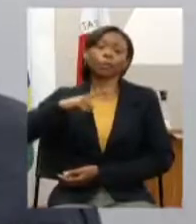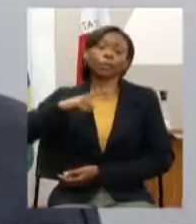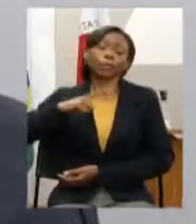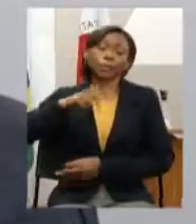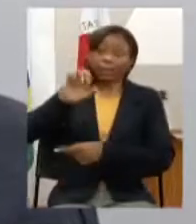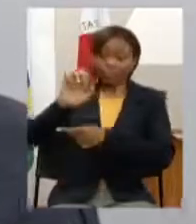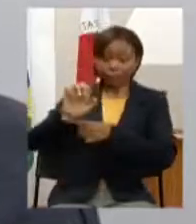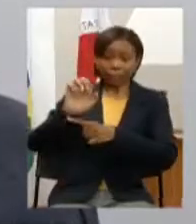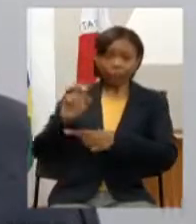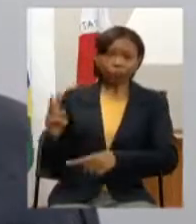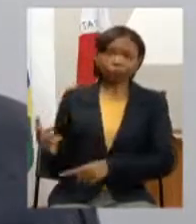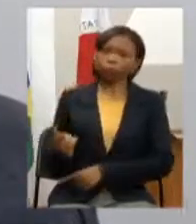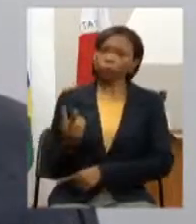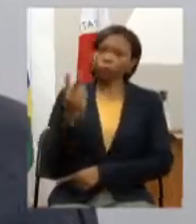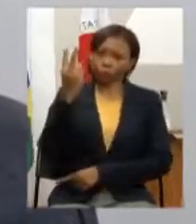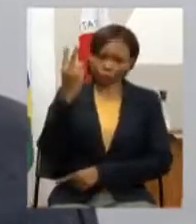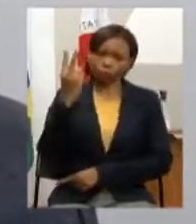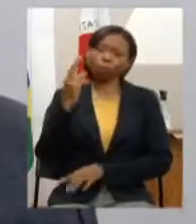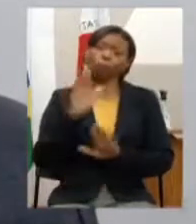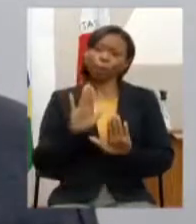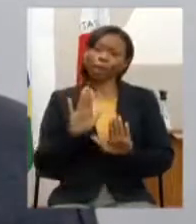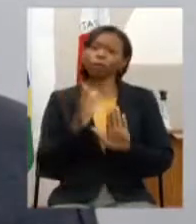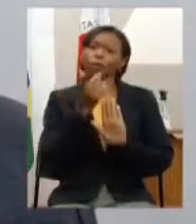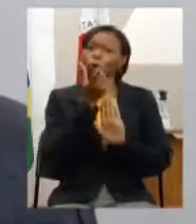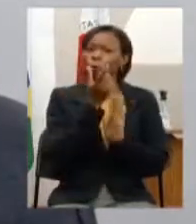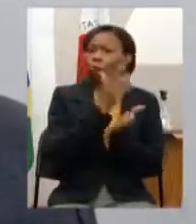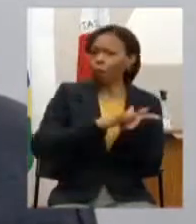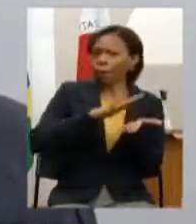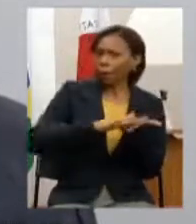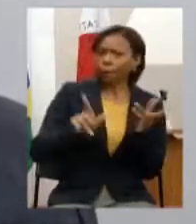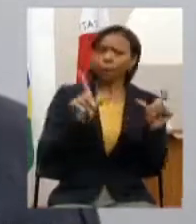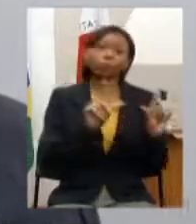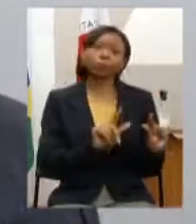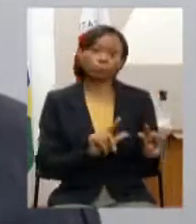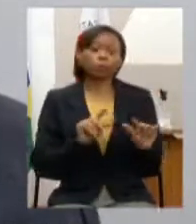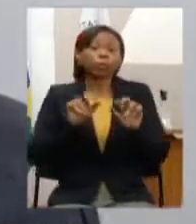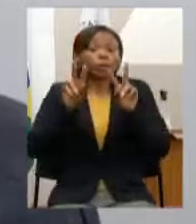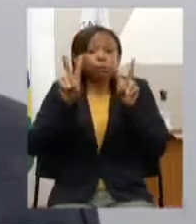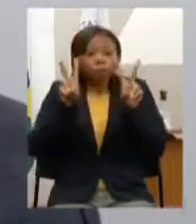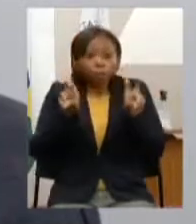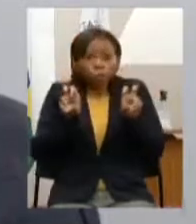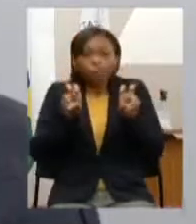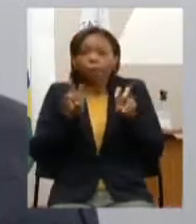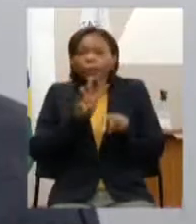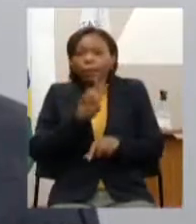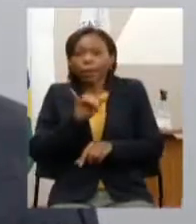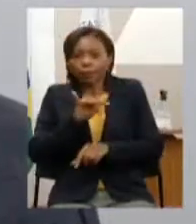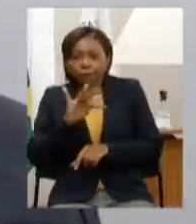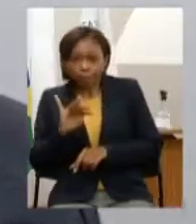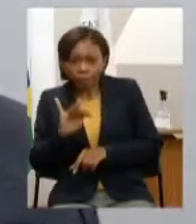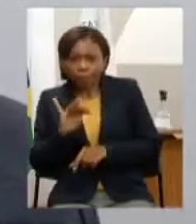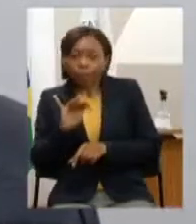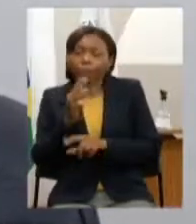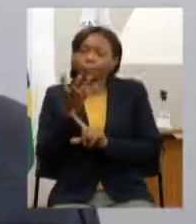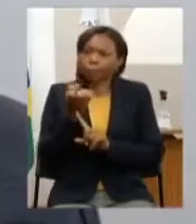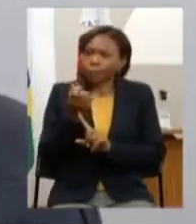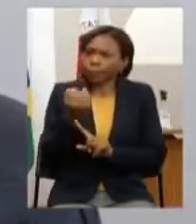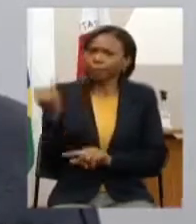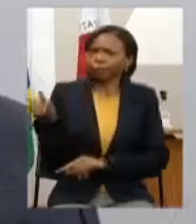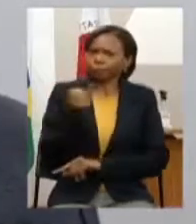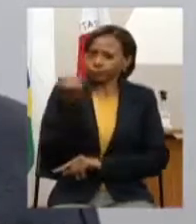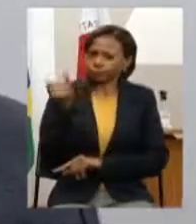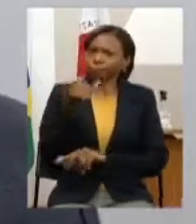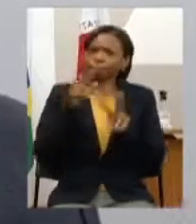mas com baixo custo de operacionalização e esse tema é extremamente importante então espero realmente que coloque minha